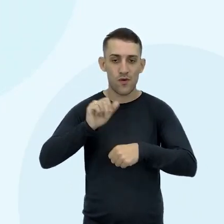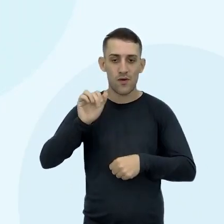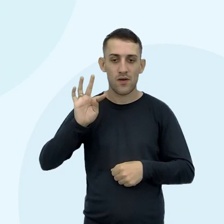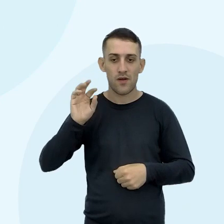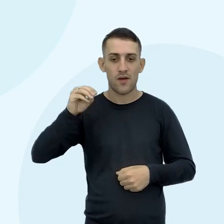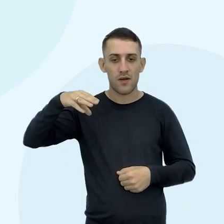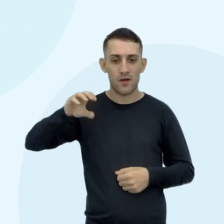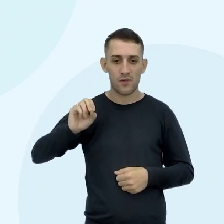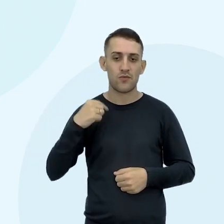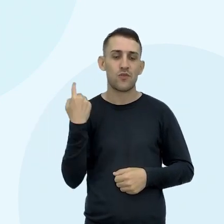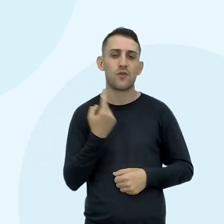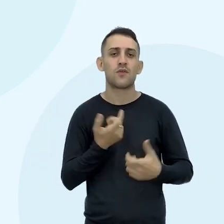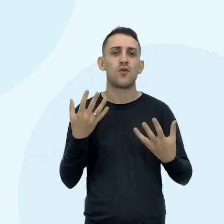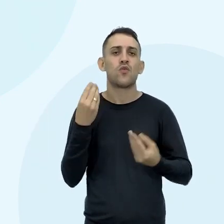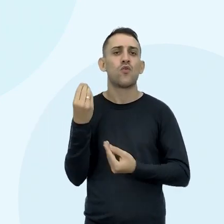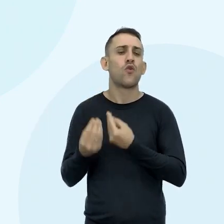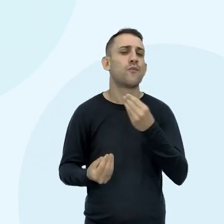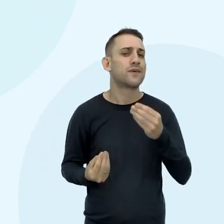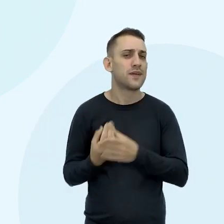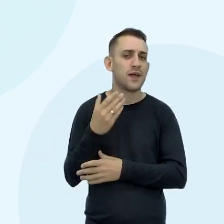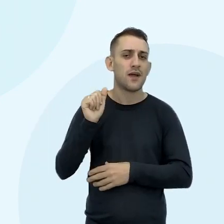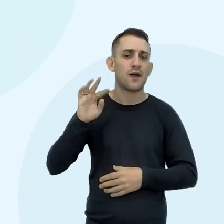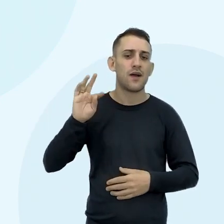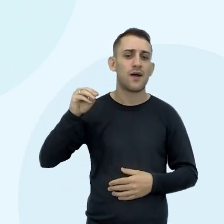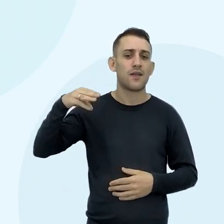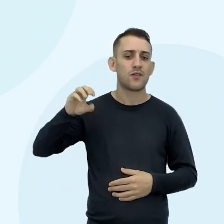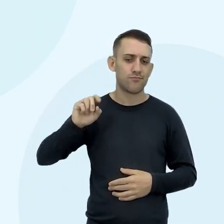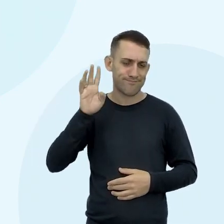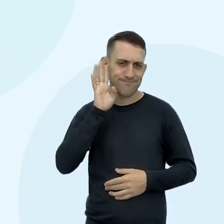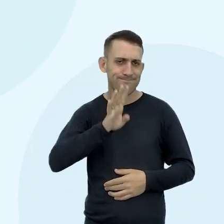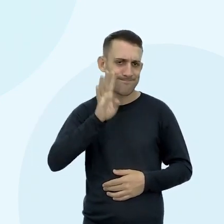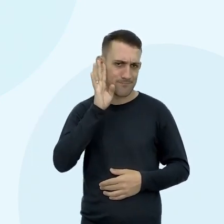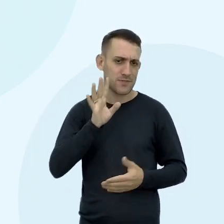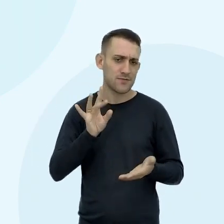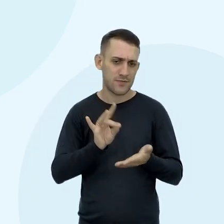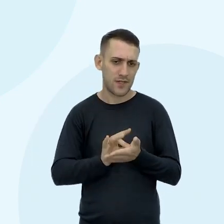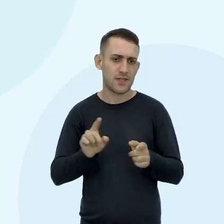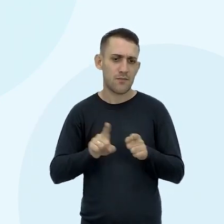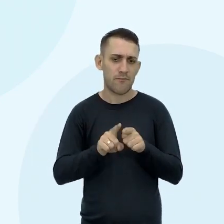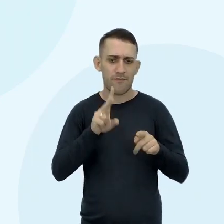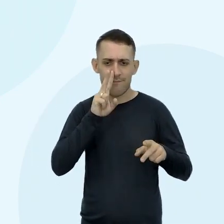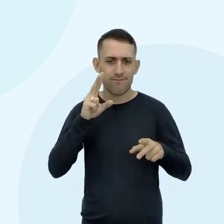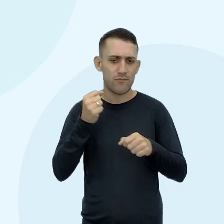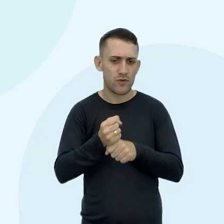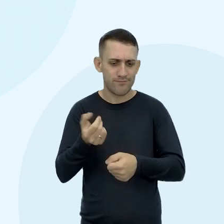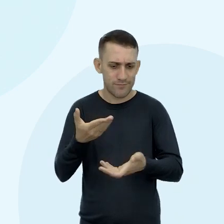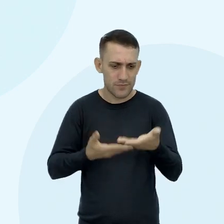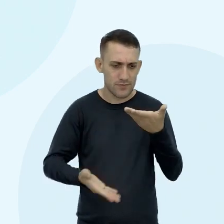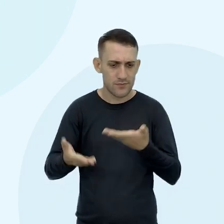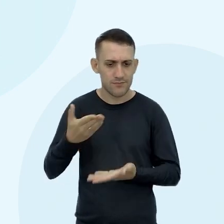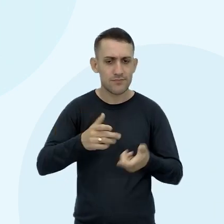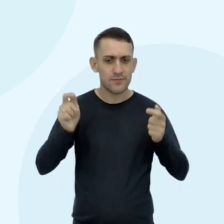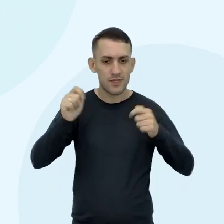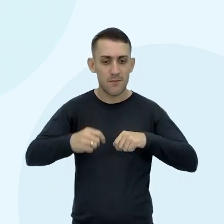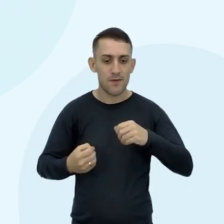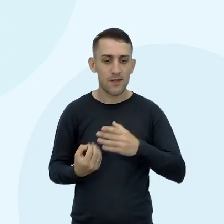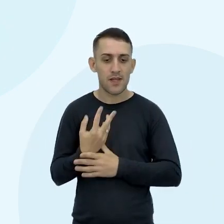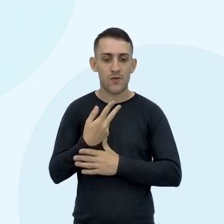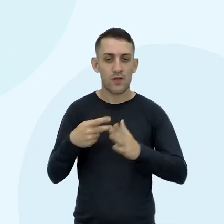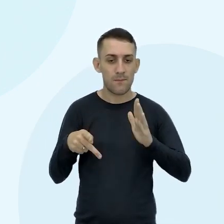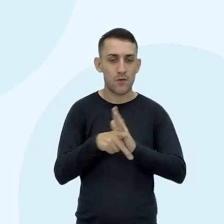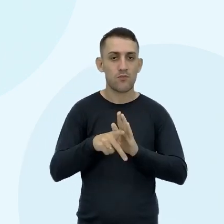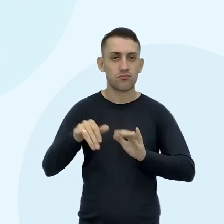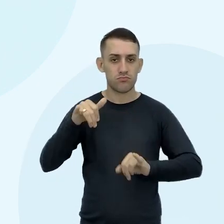Em uma das aulas Para falar como é formado o átomo Isso foi bem bacana As forças que interagem Para formar O elemento